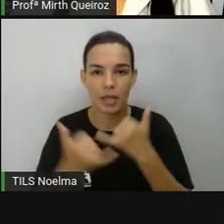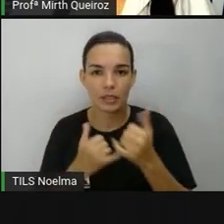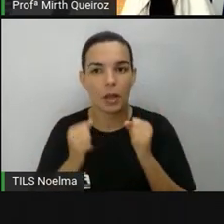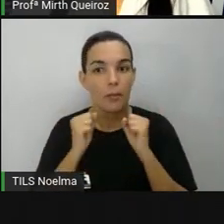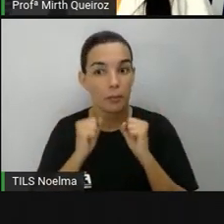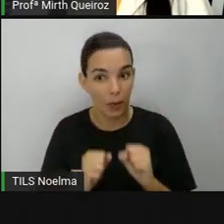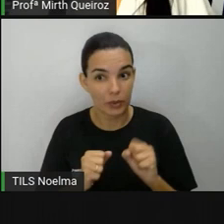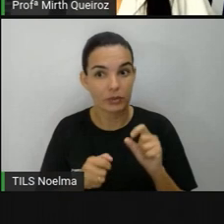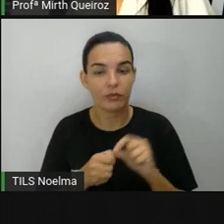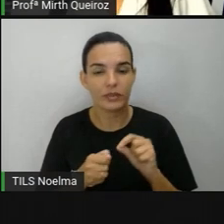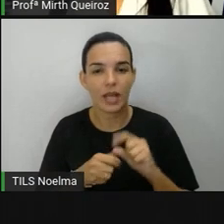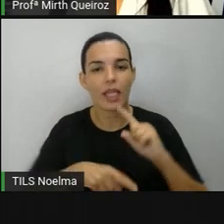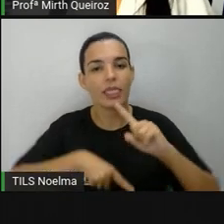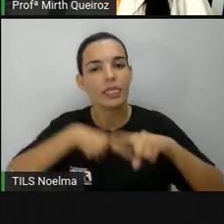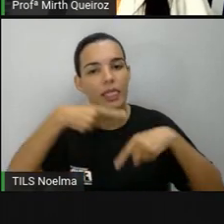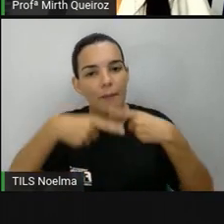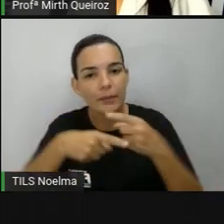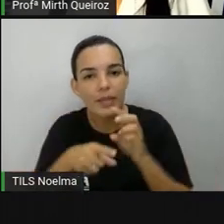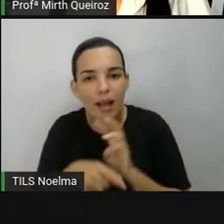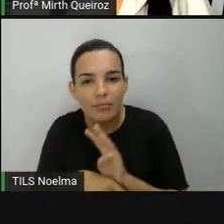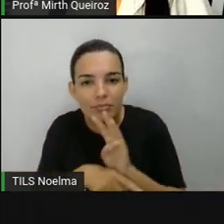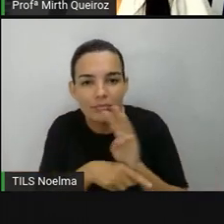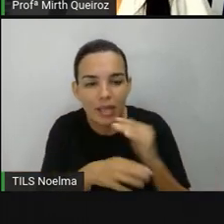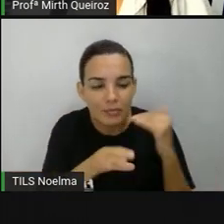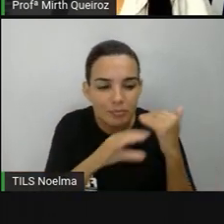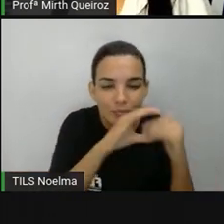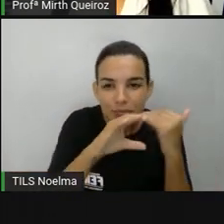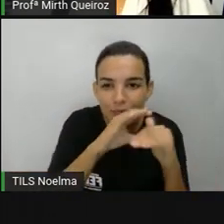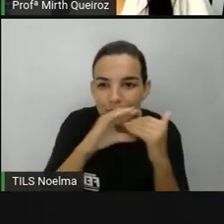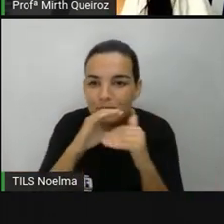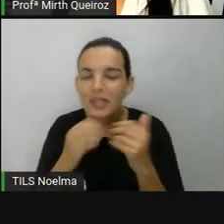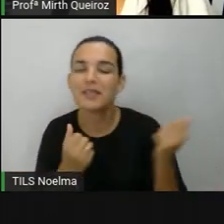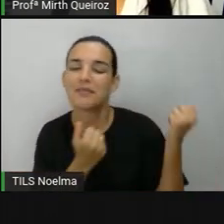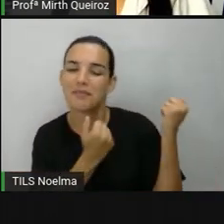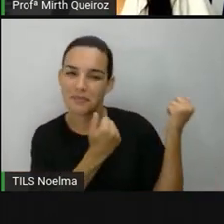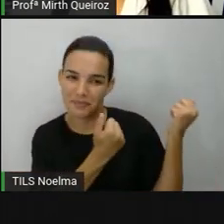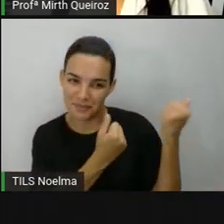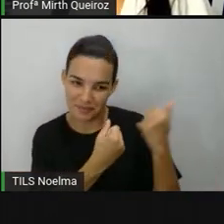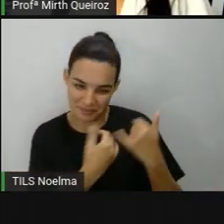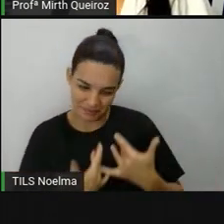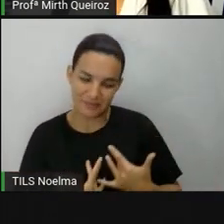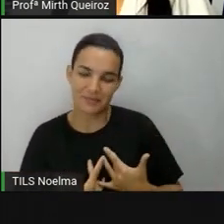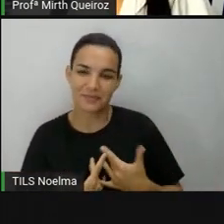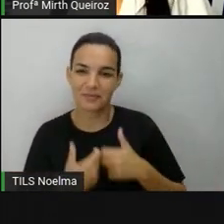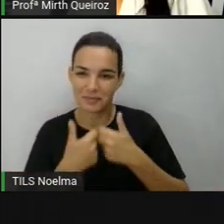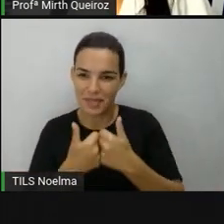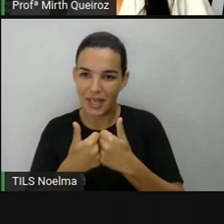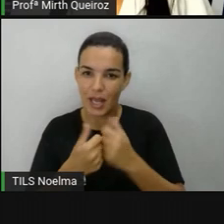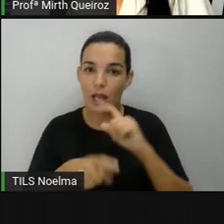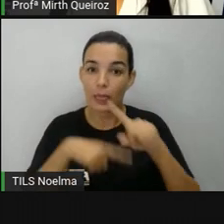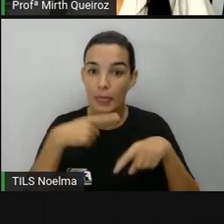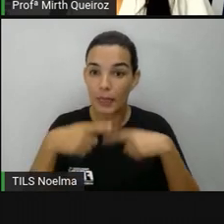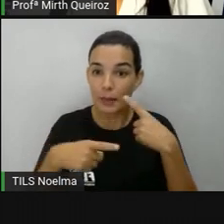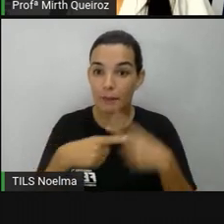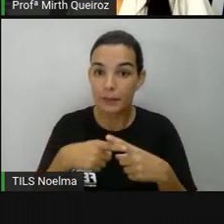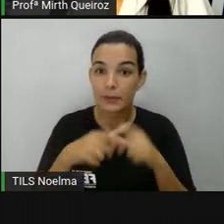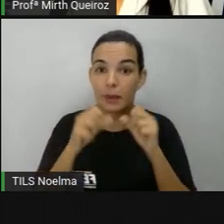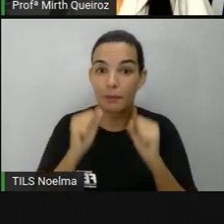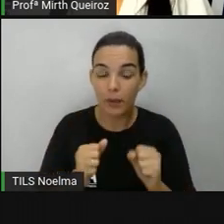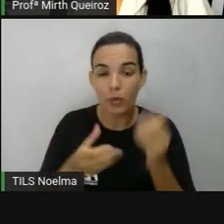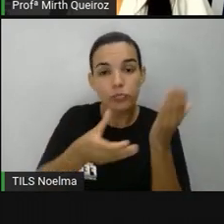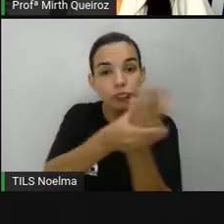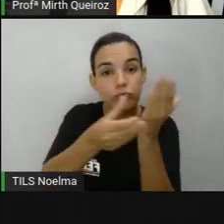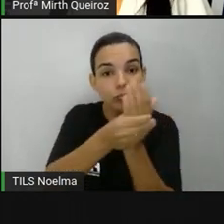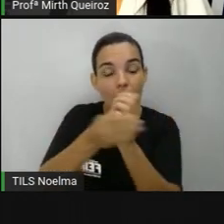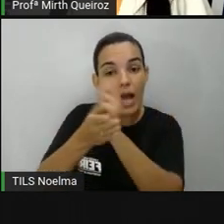brincadeira e depois vem aqui no chat e anote como é que foi a experiência de vocês nessa brincadeira. Em seguida, peguem lá